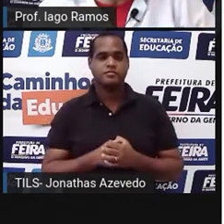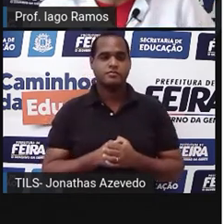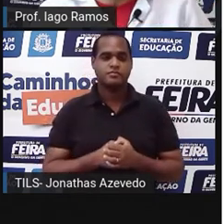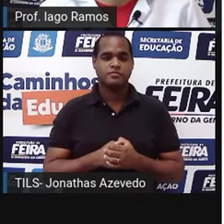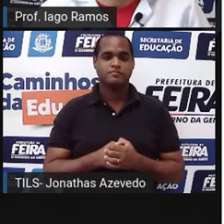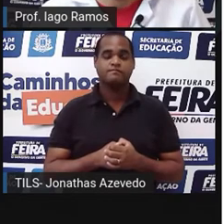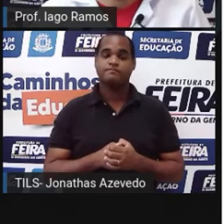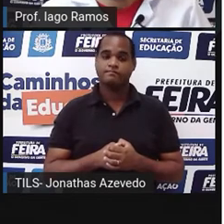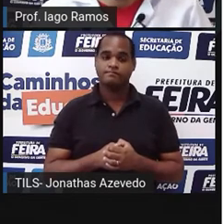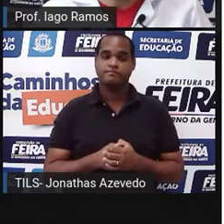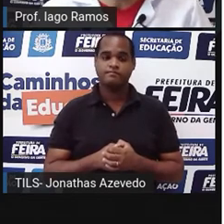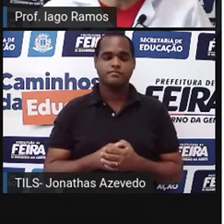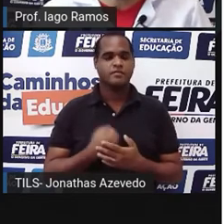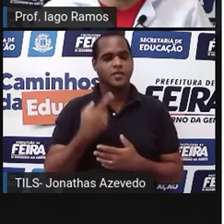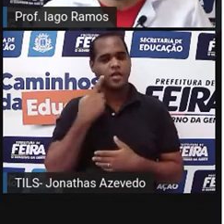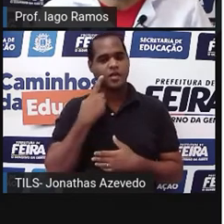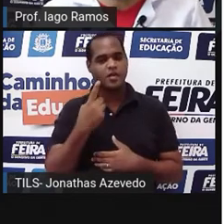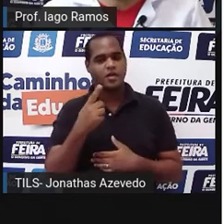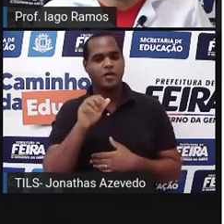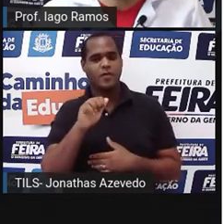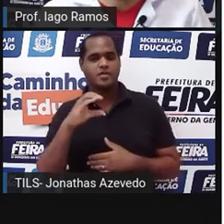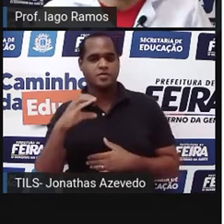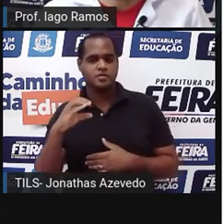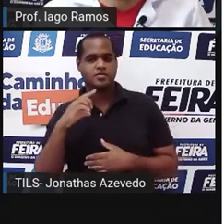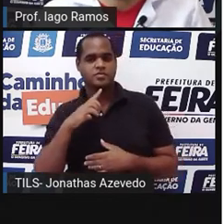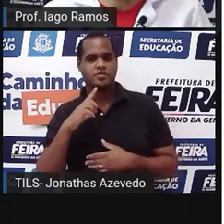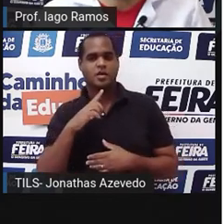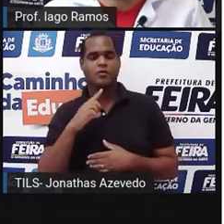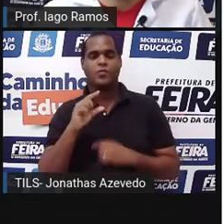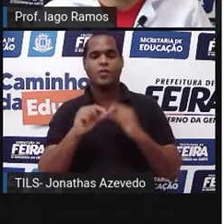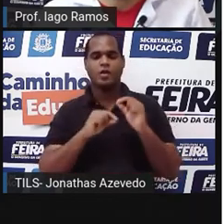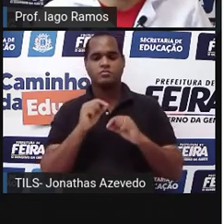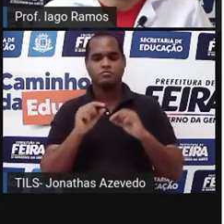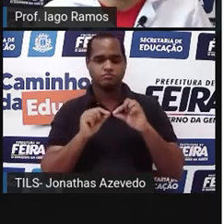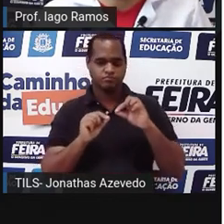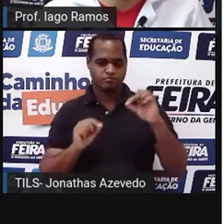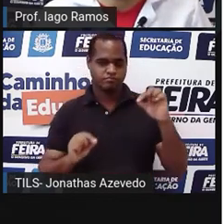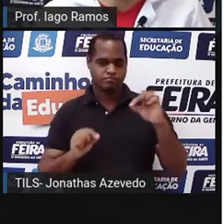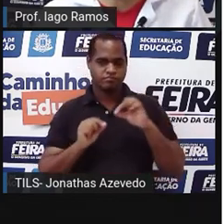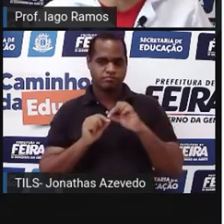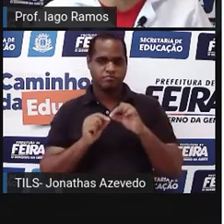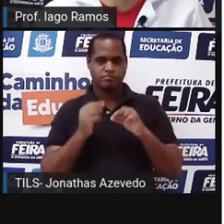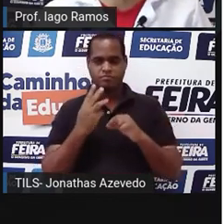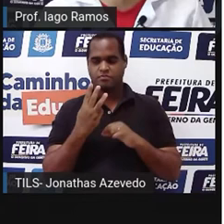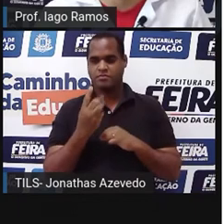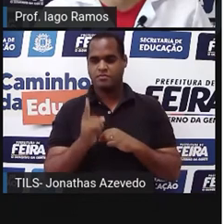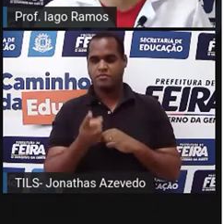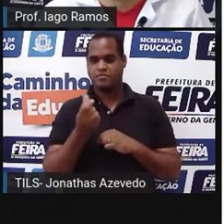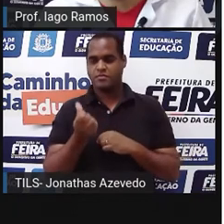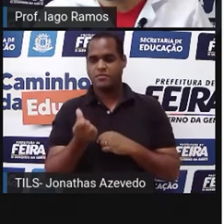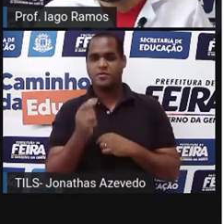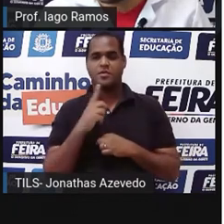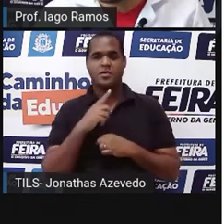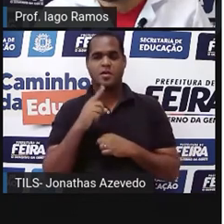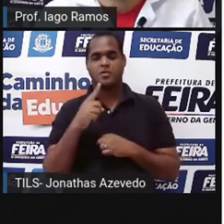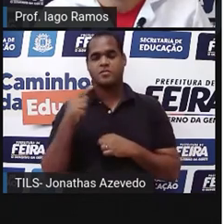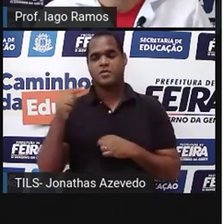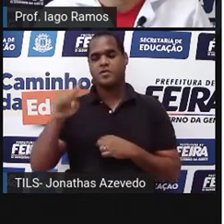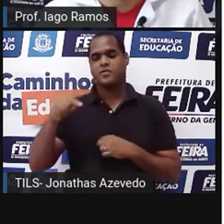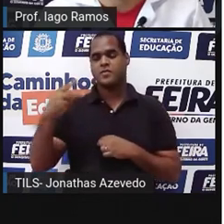Olha só. E o AC aqui no triângulo menor, 3,6. O correspondente no outro,